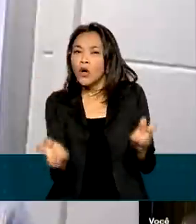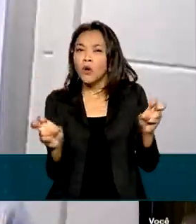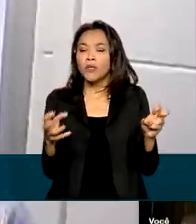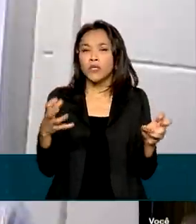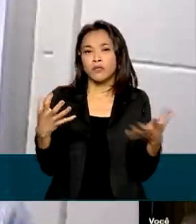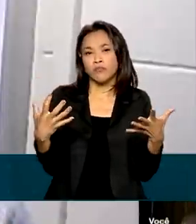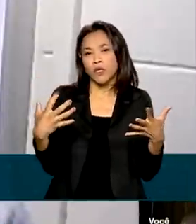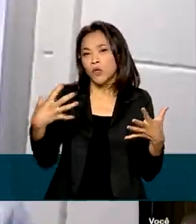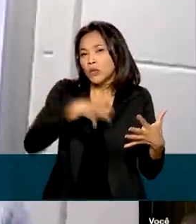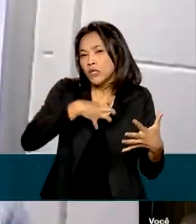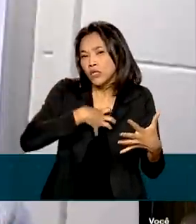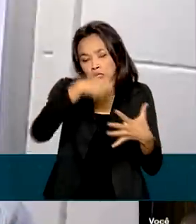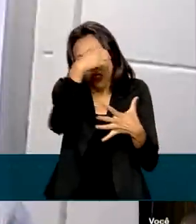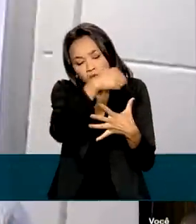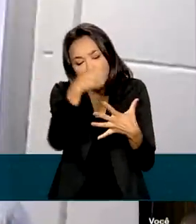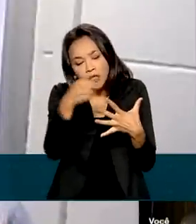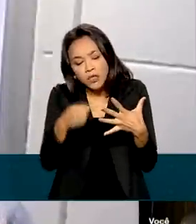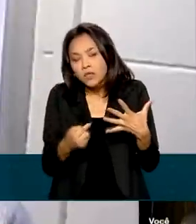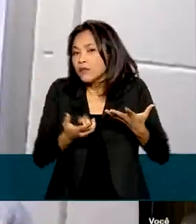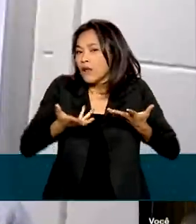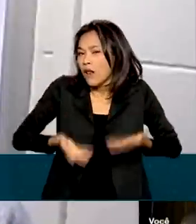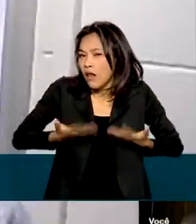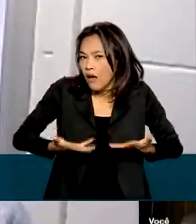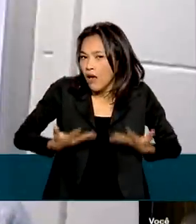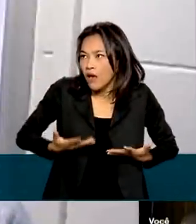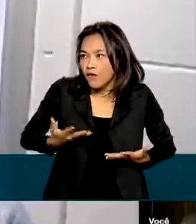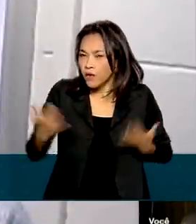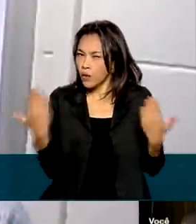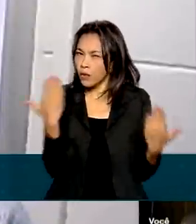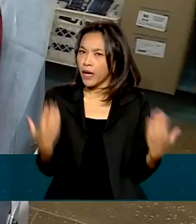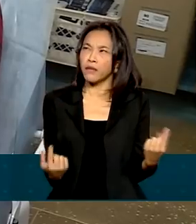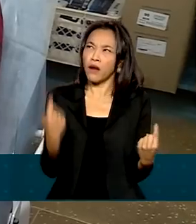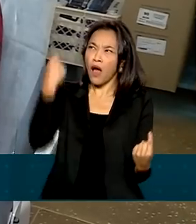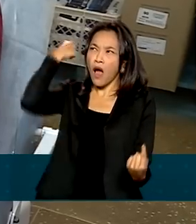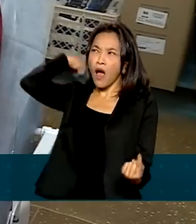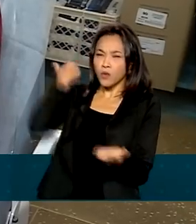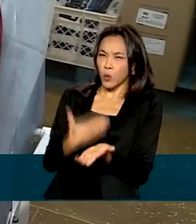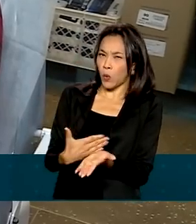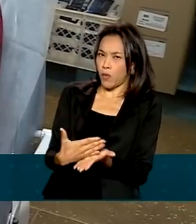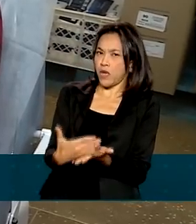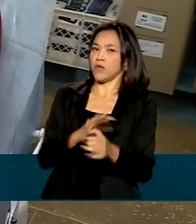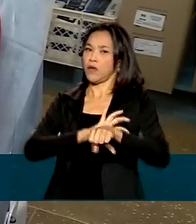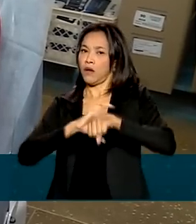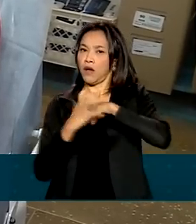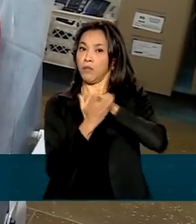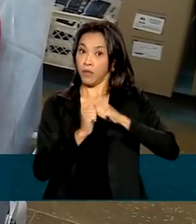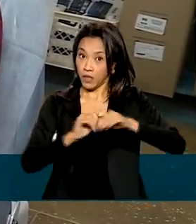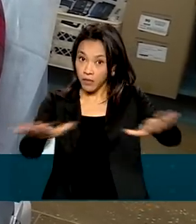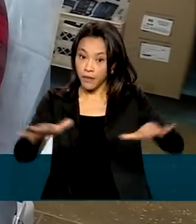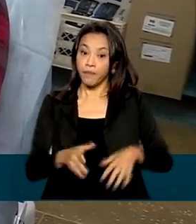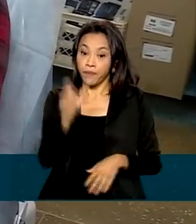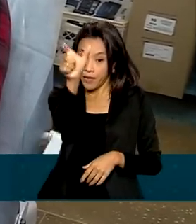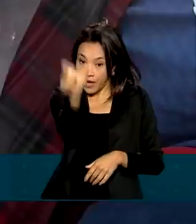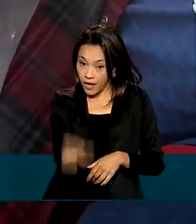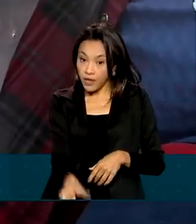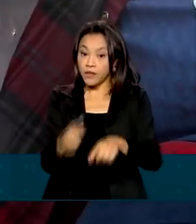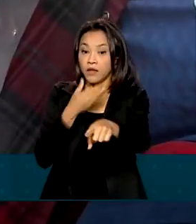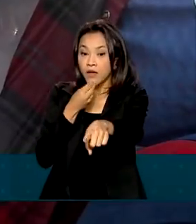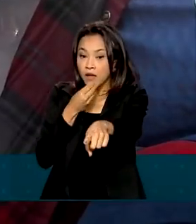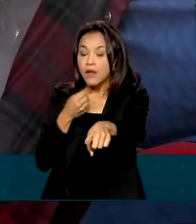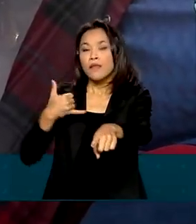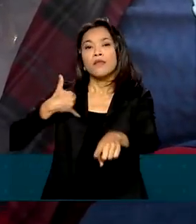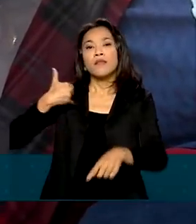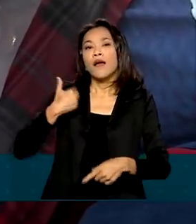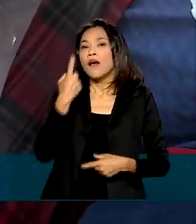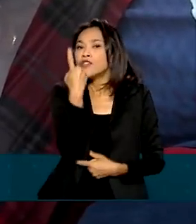bastante leves comparado ao início da pandemia. As mudanças foram aprovadas pelo Carlos, que é doador desde